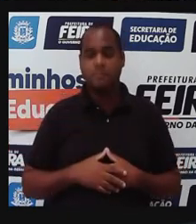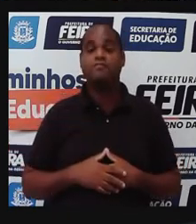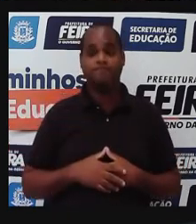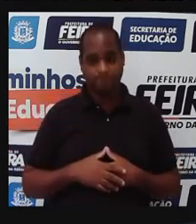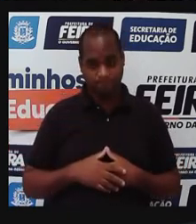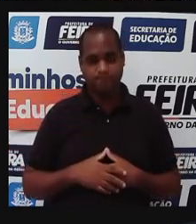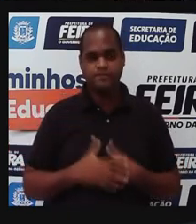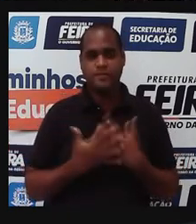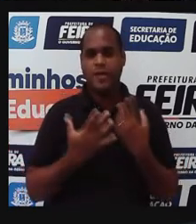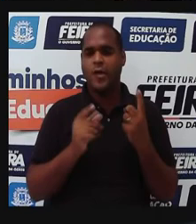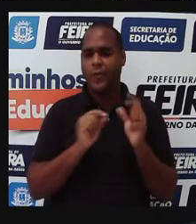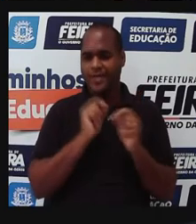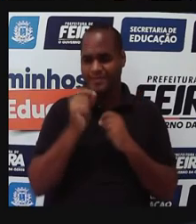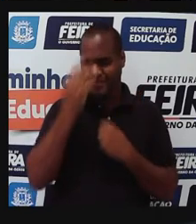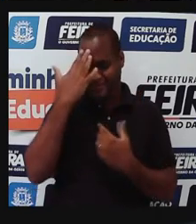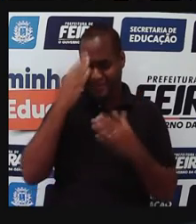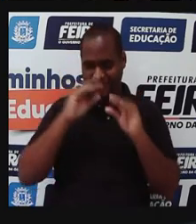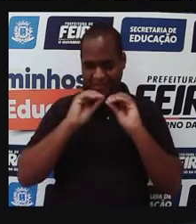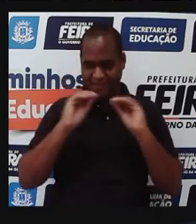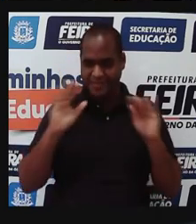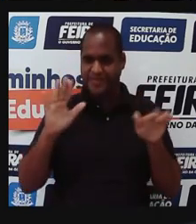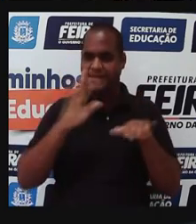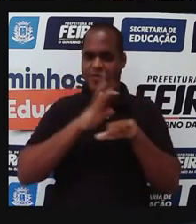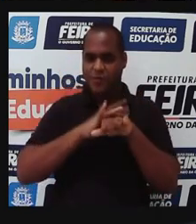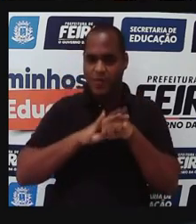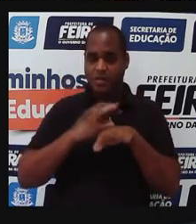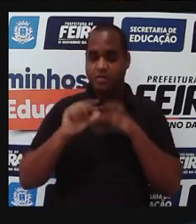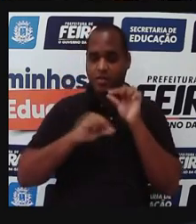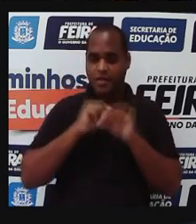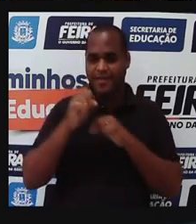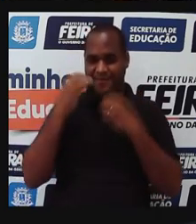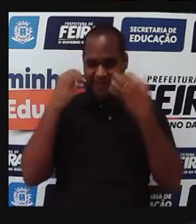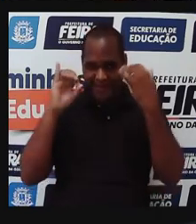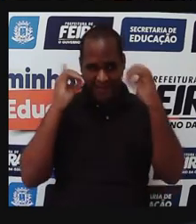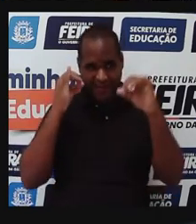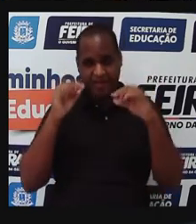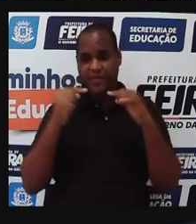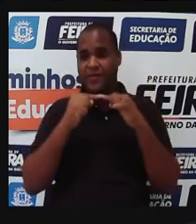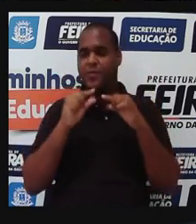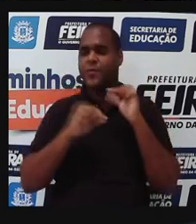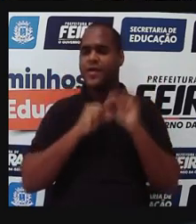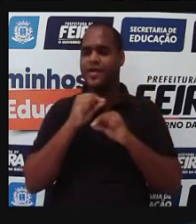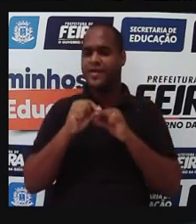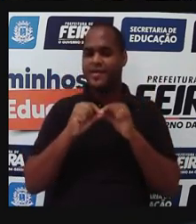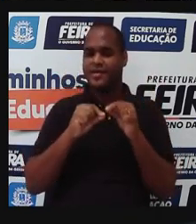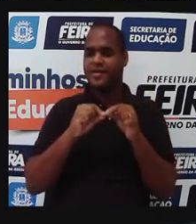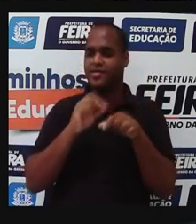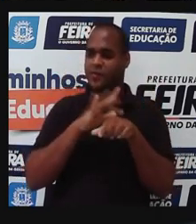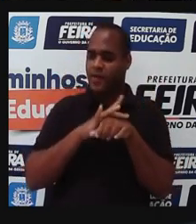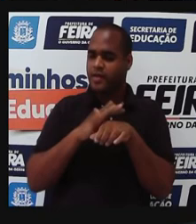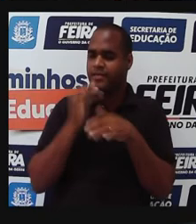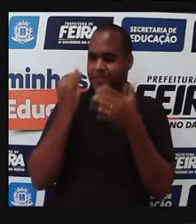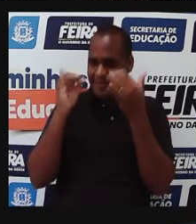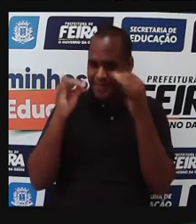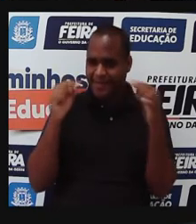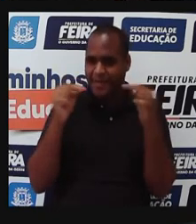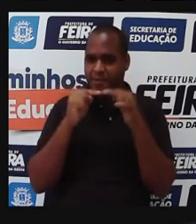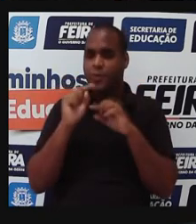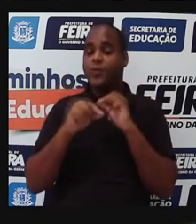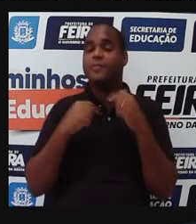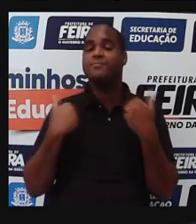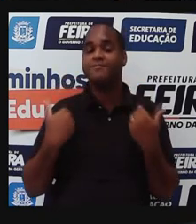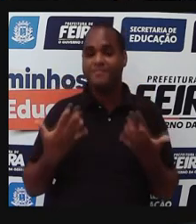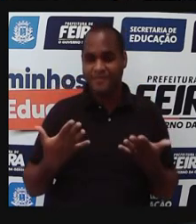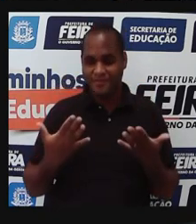Certo, pronto. Deu para entender agora o que são essas doenças negligenciadas. Mas e as doenças emergentes? Então,